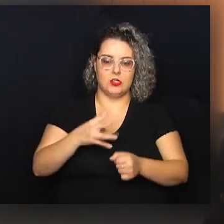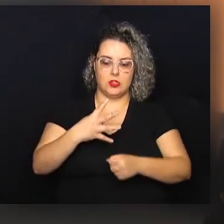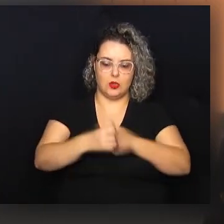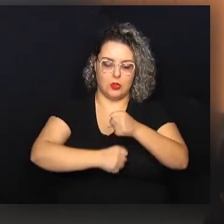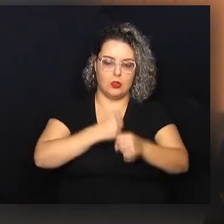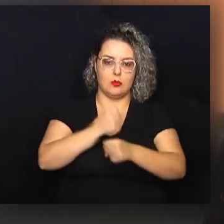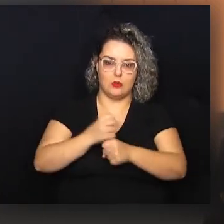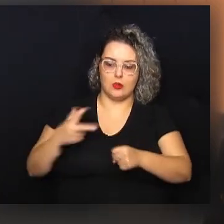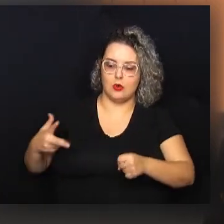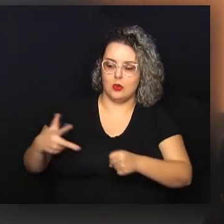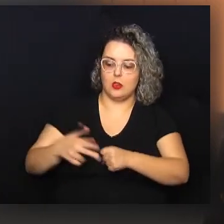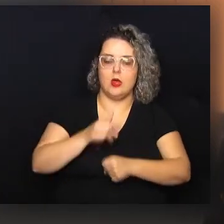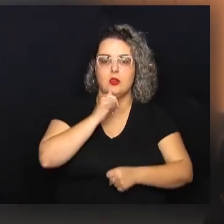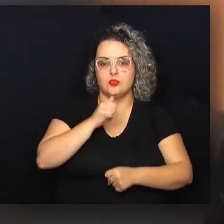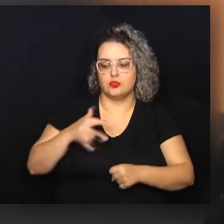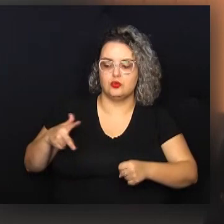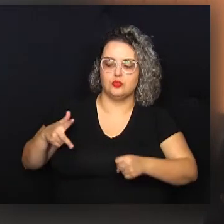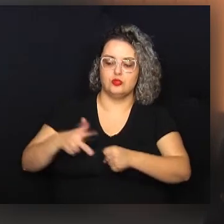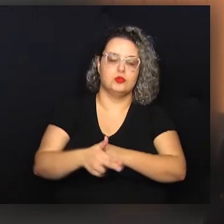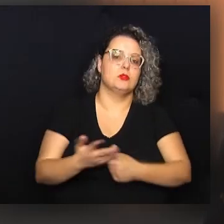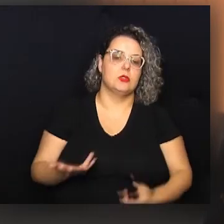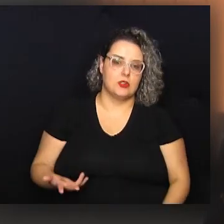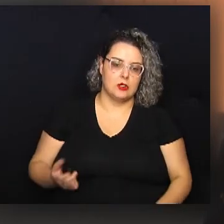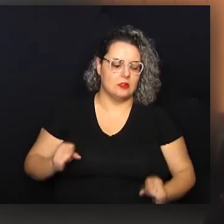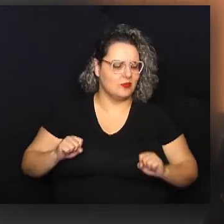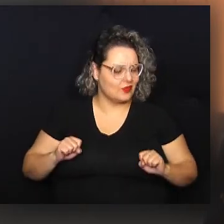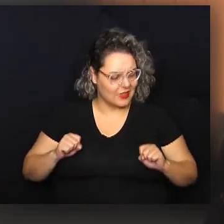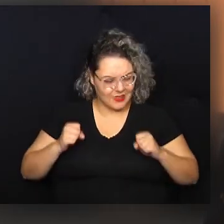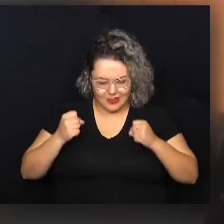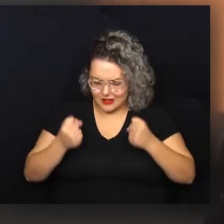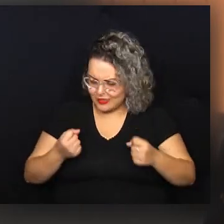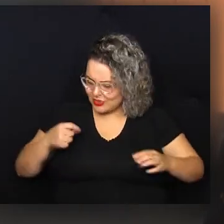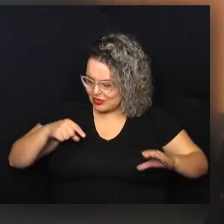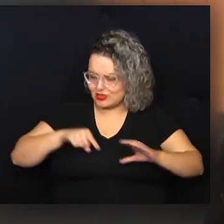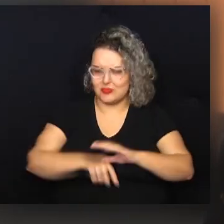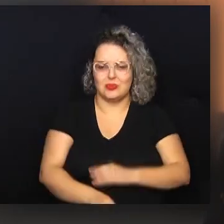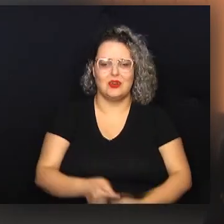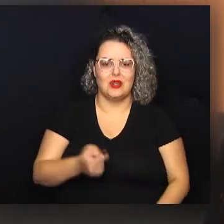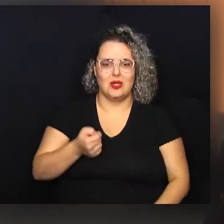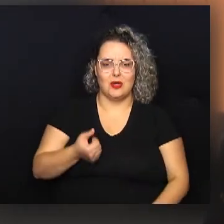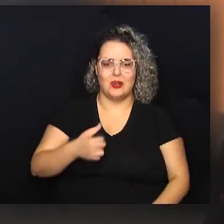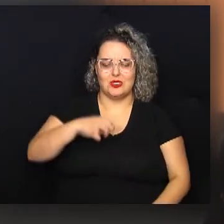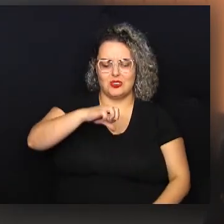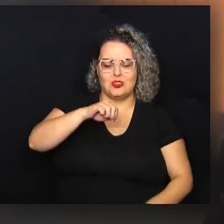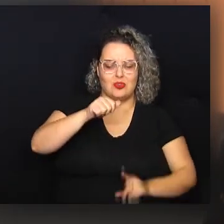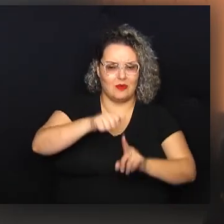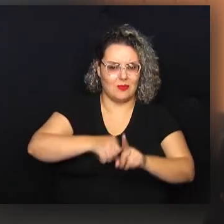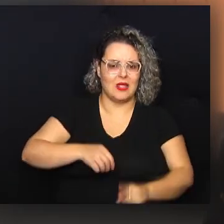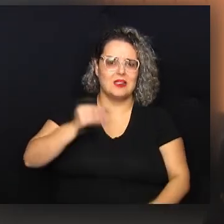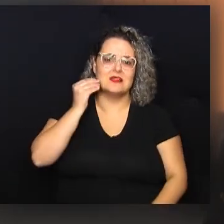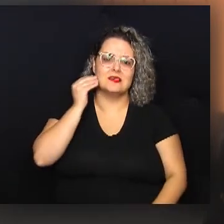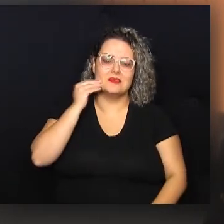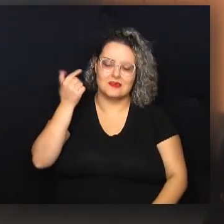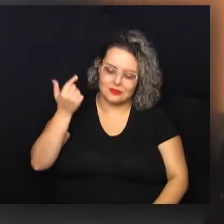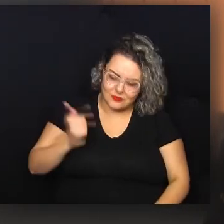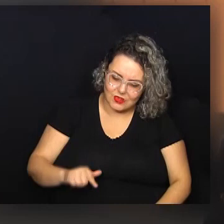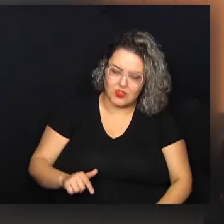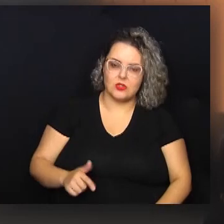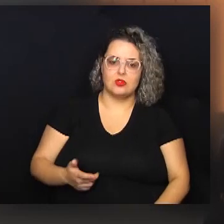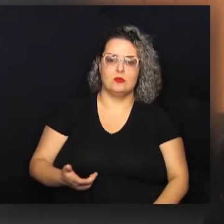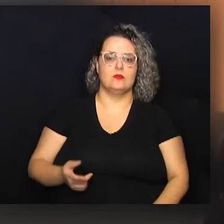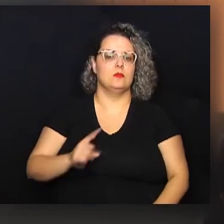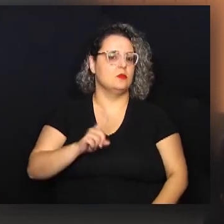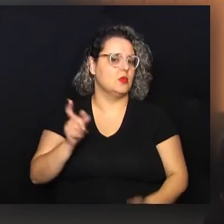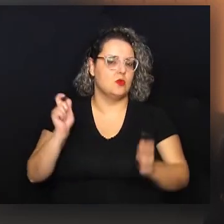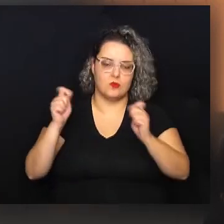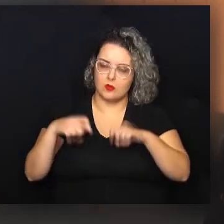fazer quatro anos, que foi cortada a luz e foi aquela luta tremenda. Quase de nove meses a gente tentando religar de